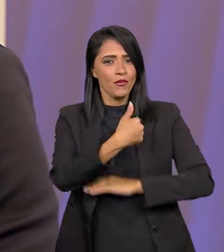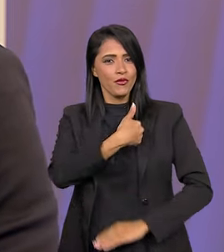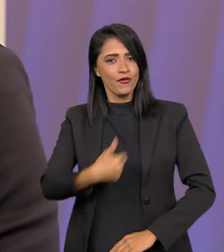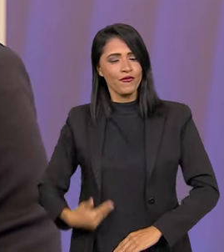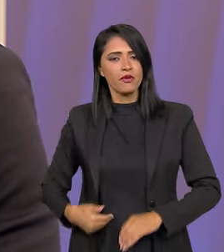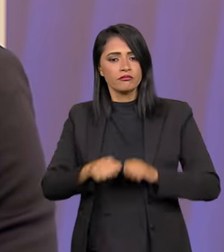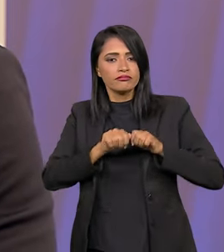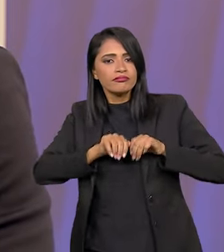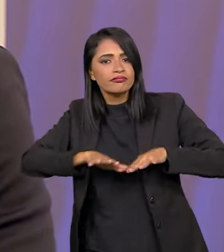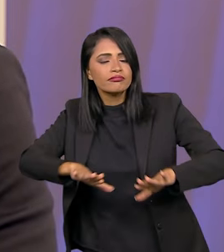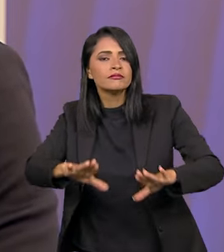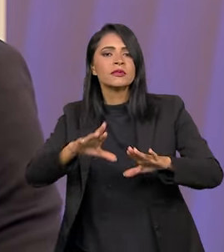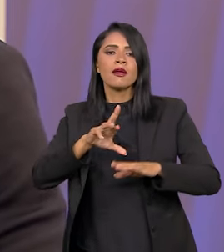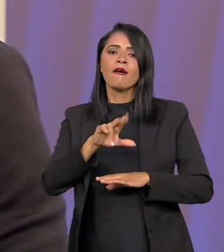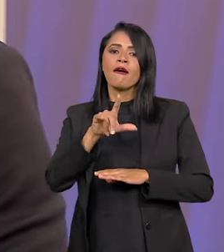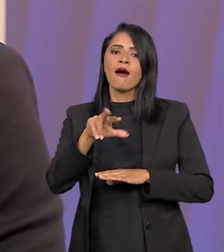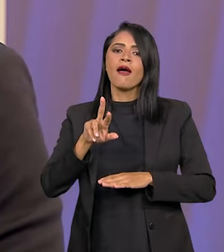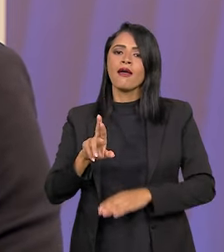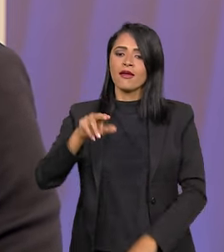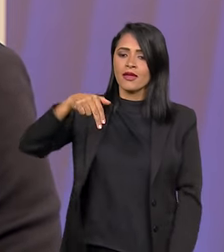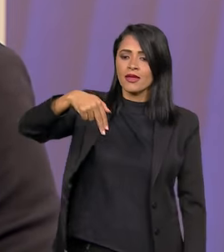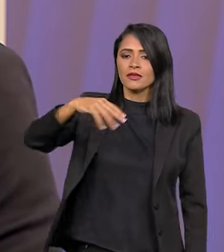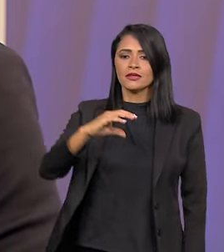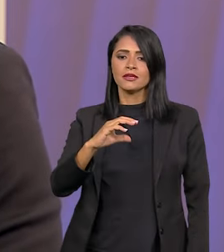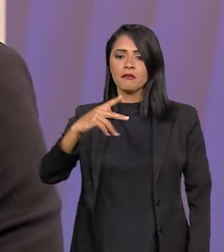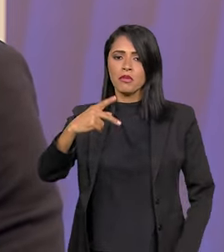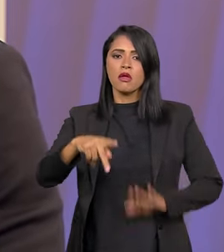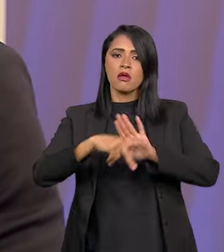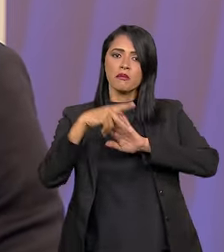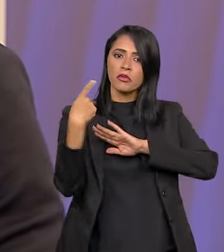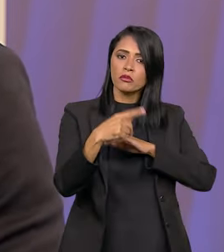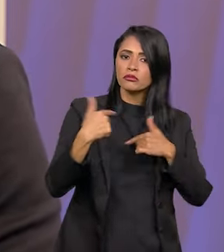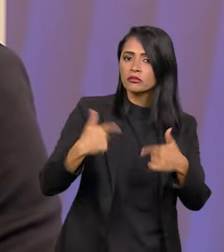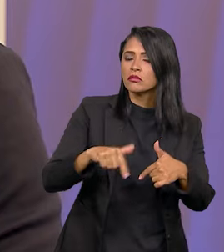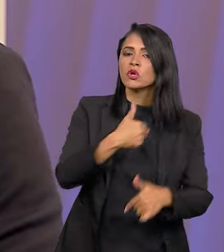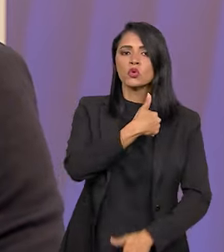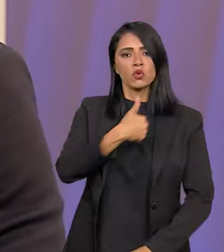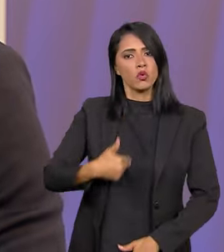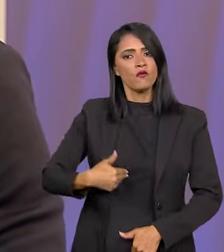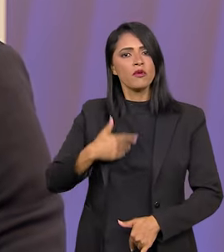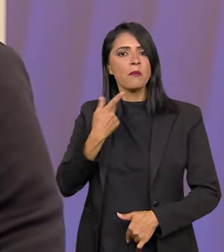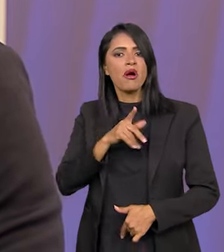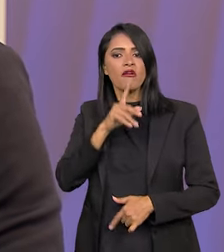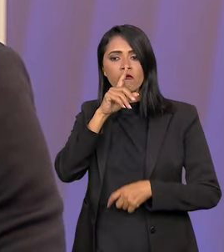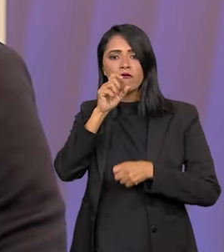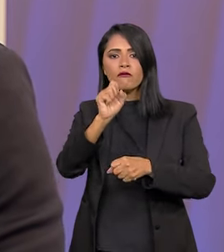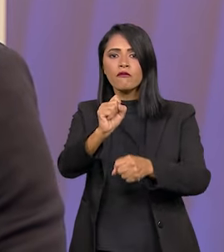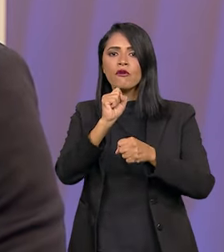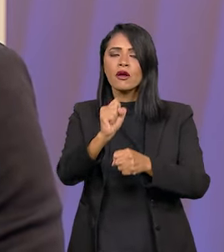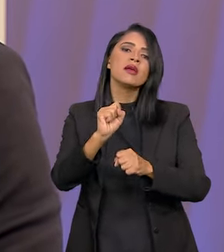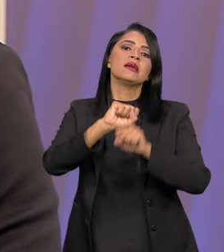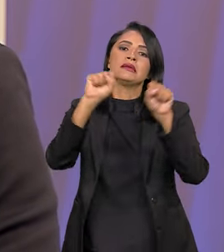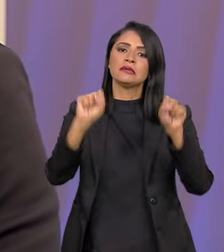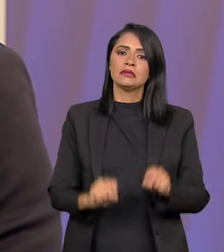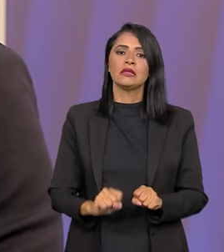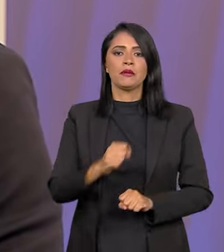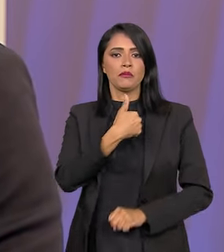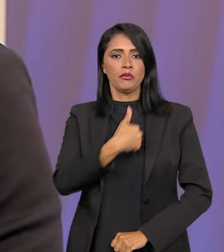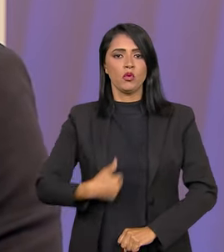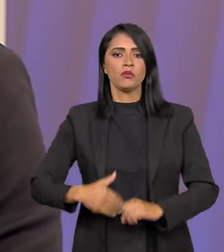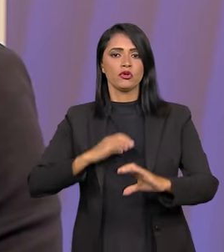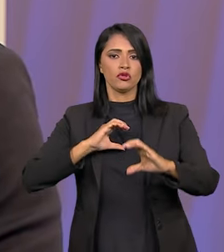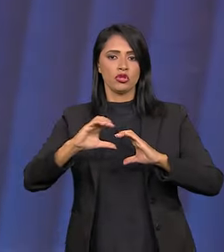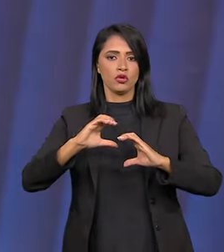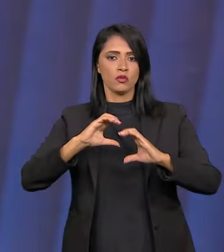de governo. A expansão da Rede Nacional de Comunicação Pública é uma ação de governo que visa fortalecer o sistema público de